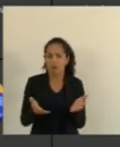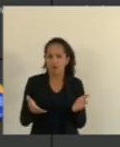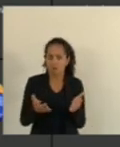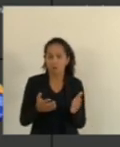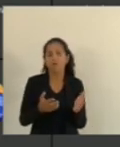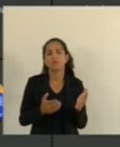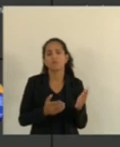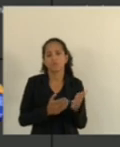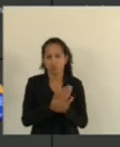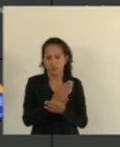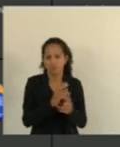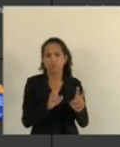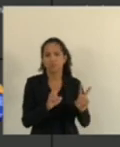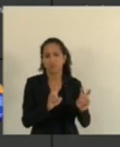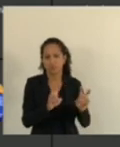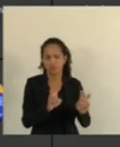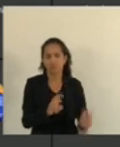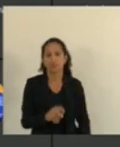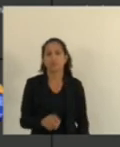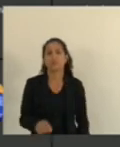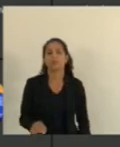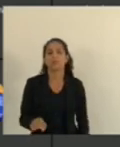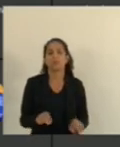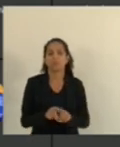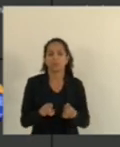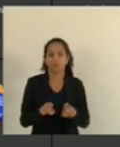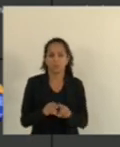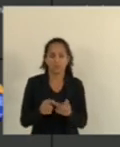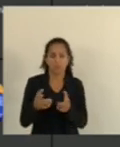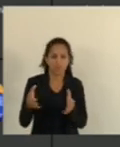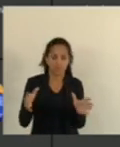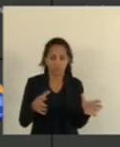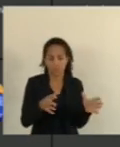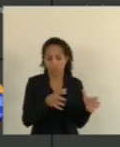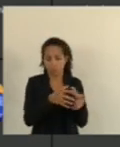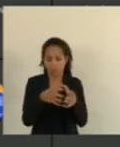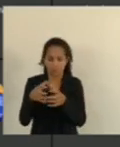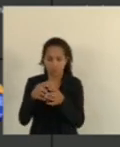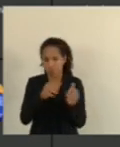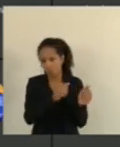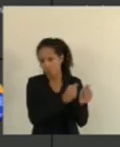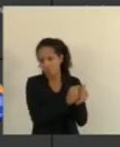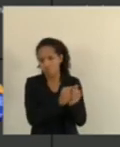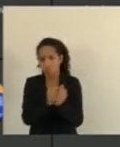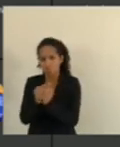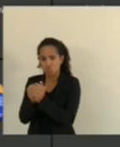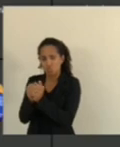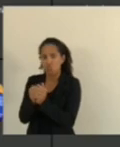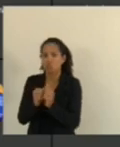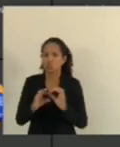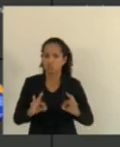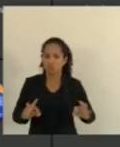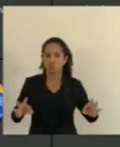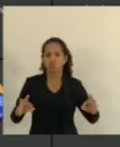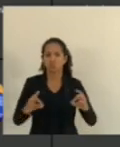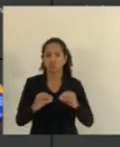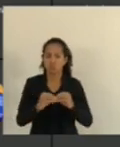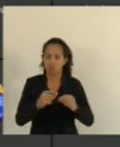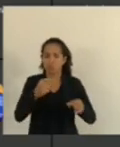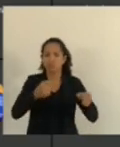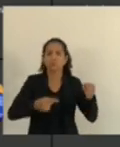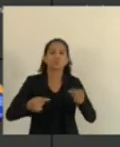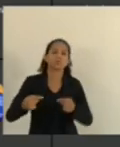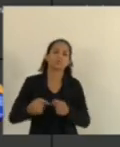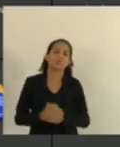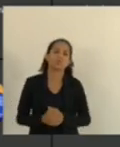Aprovação também Da matéria E colocar Agora assim Em conjunto Todas as matérias Toda A matéria Em discussão